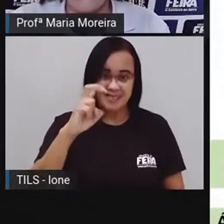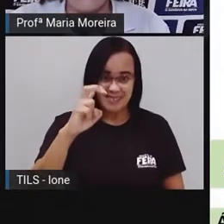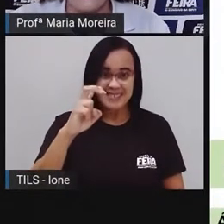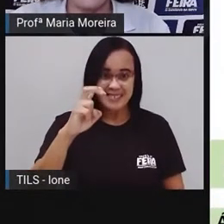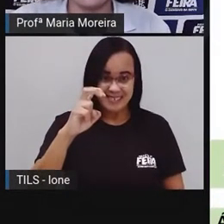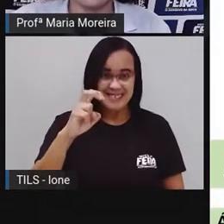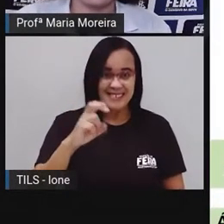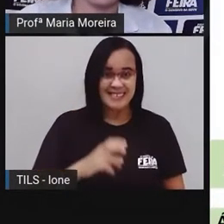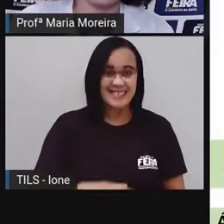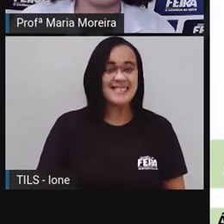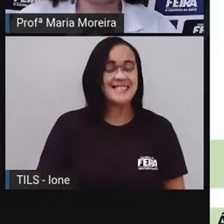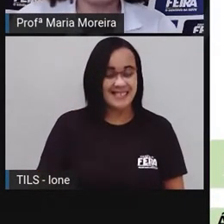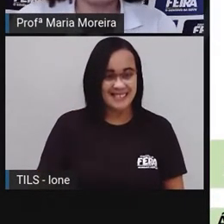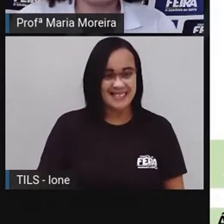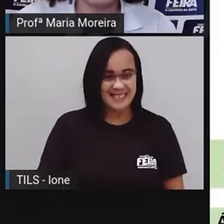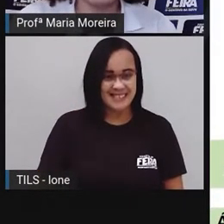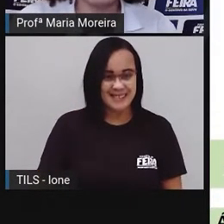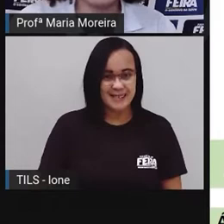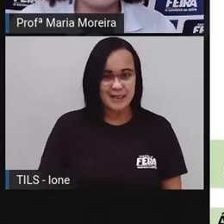Aê!